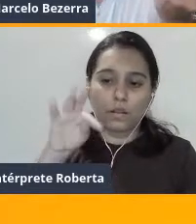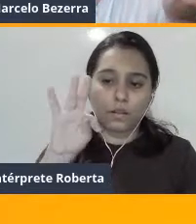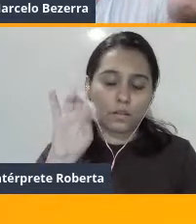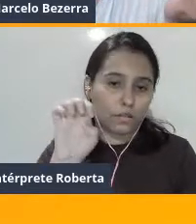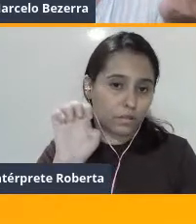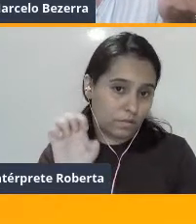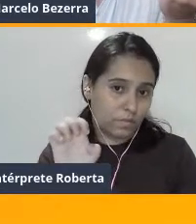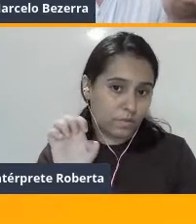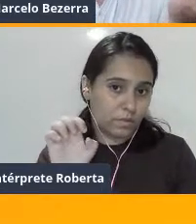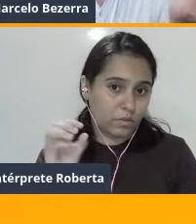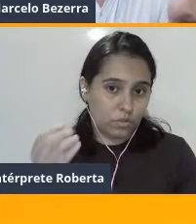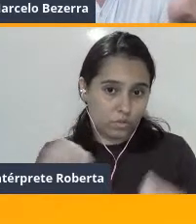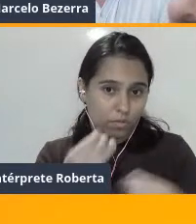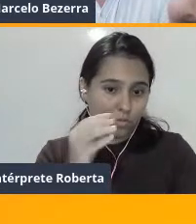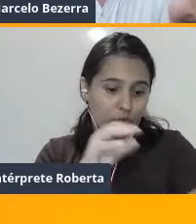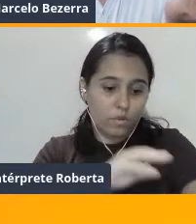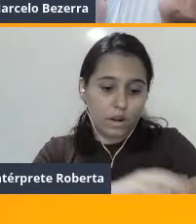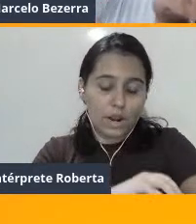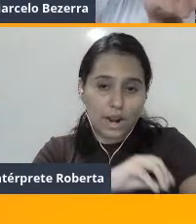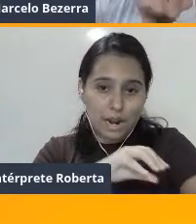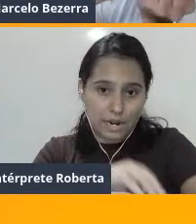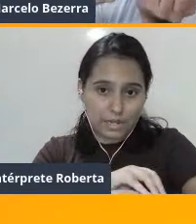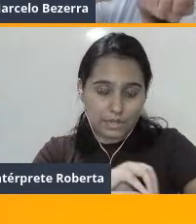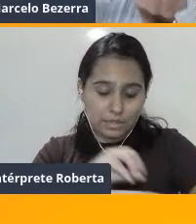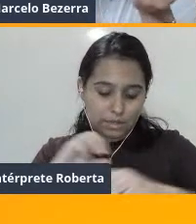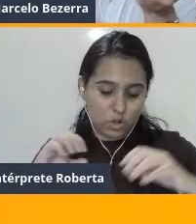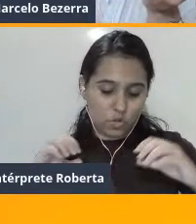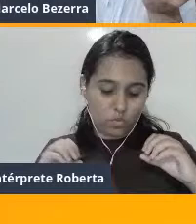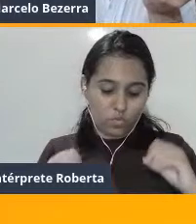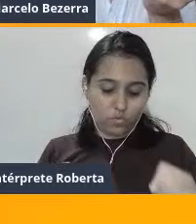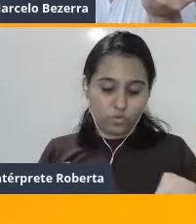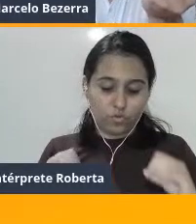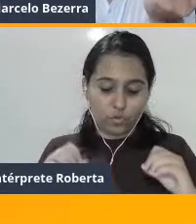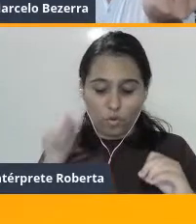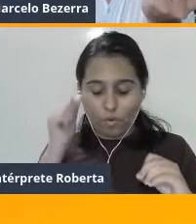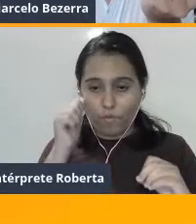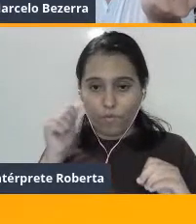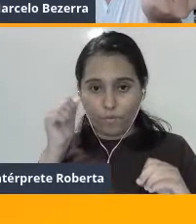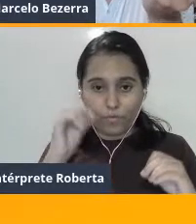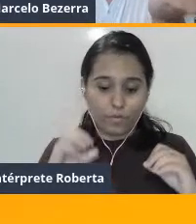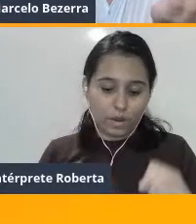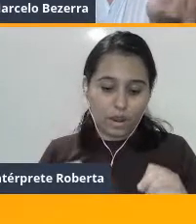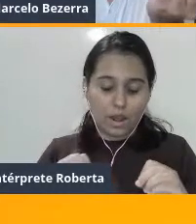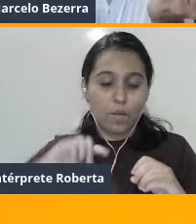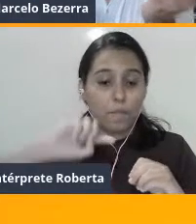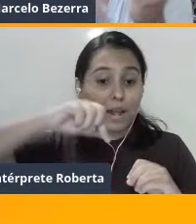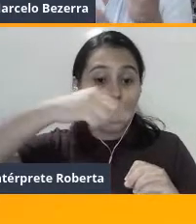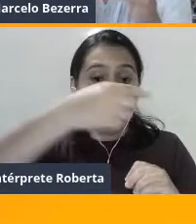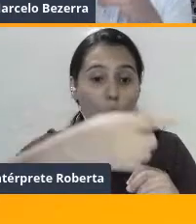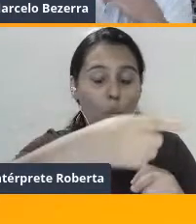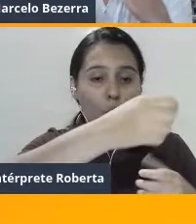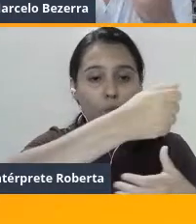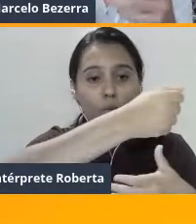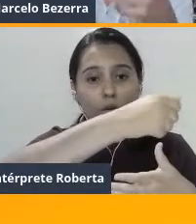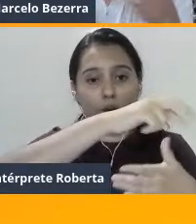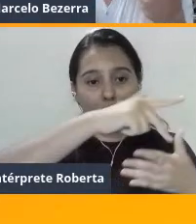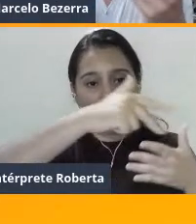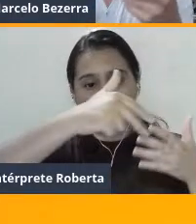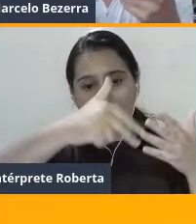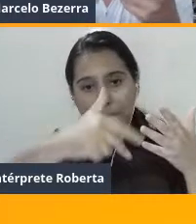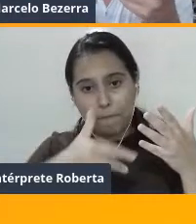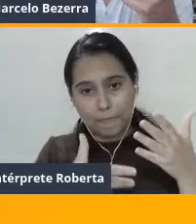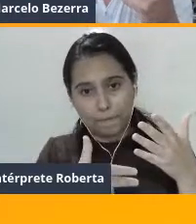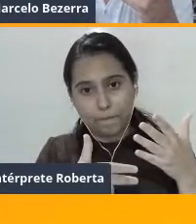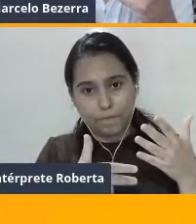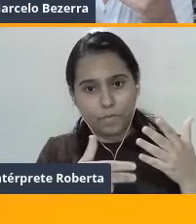de um tecido de ovário para outra espécie até mesmo. Porque o que aconteceu? Com o advento de